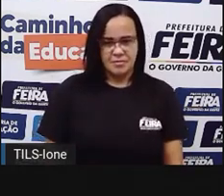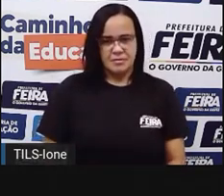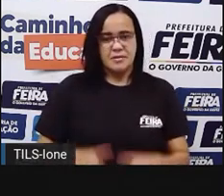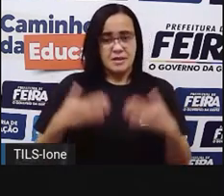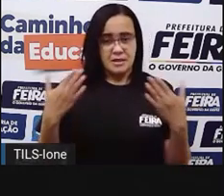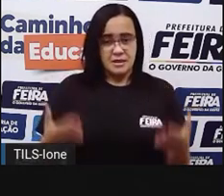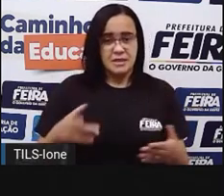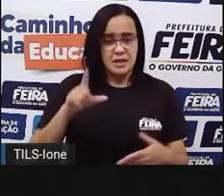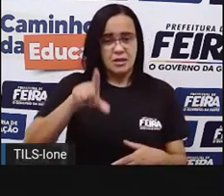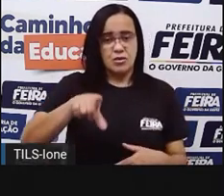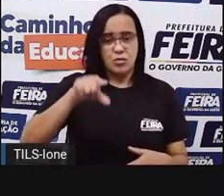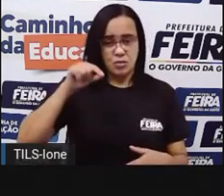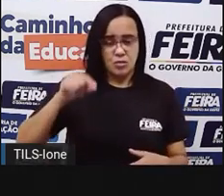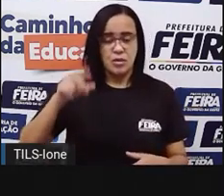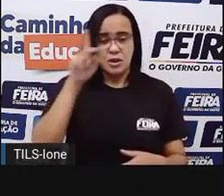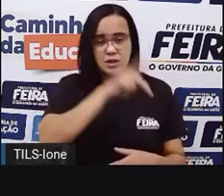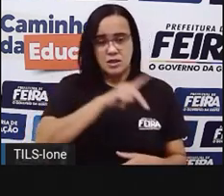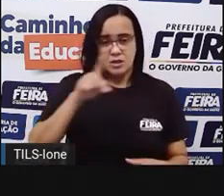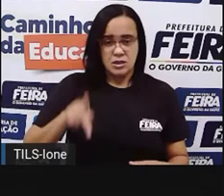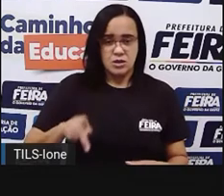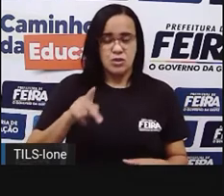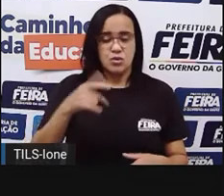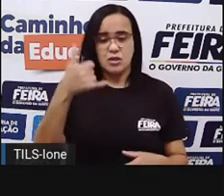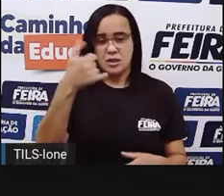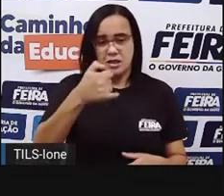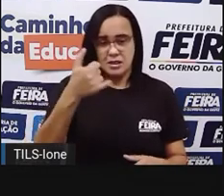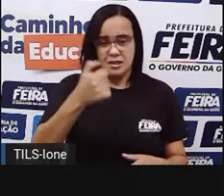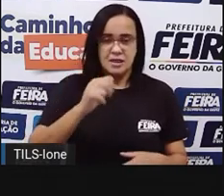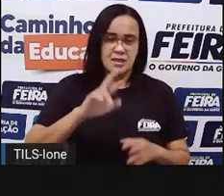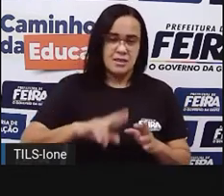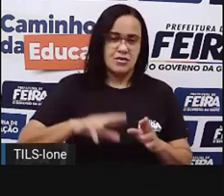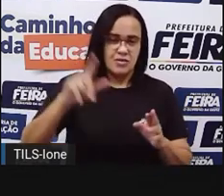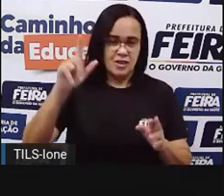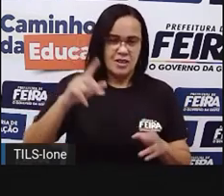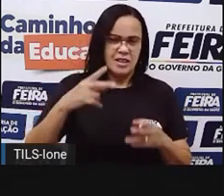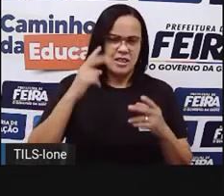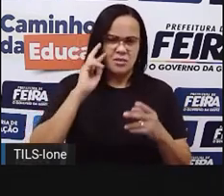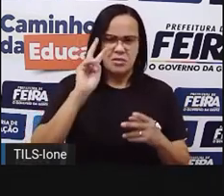caneta, que é para dar esse efeito mais gorduchinho, ó.